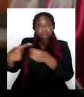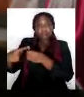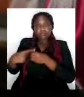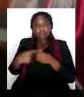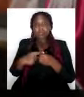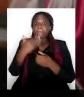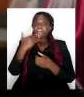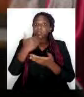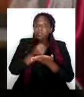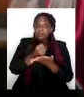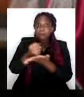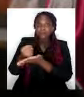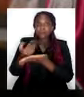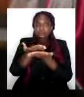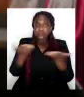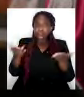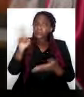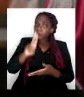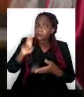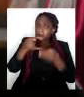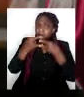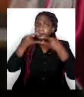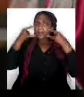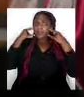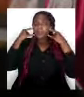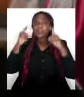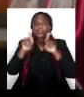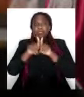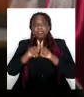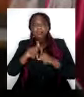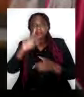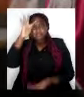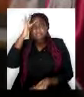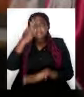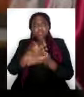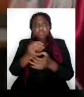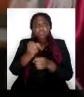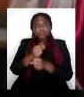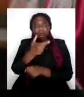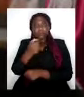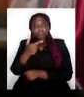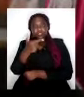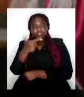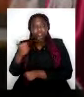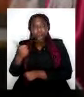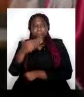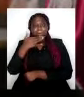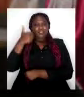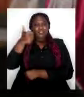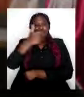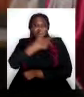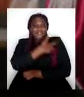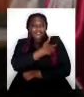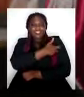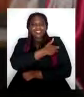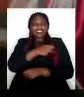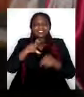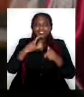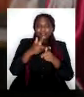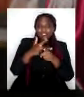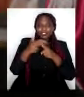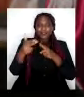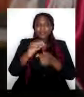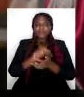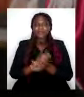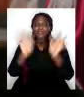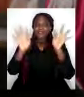Quero pedir o seu apoio. Use máscara. Tenho fé que em 2021 será o ano da vacina e da